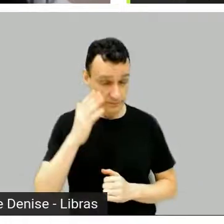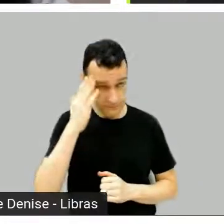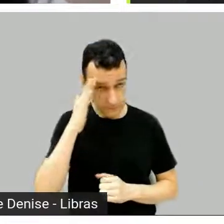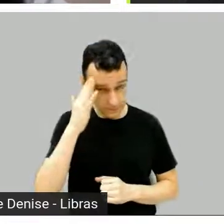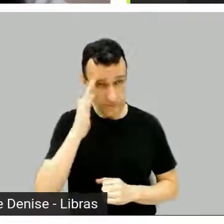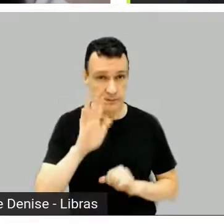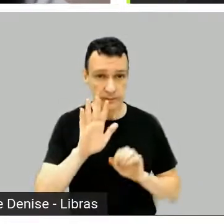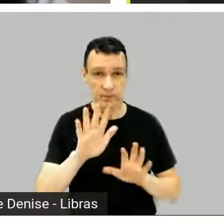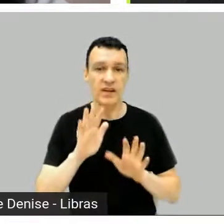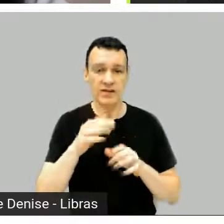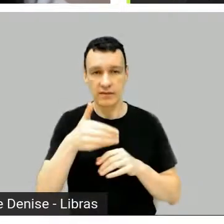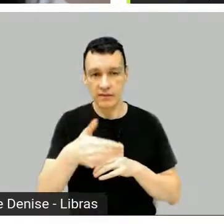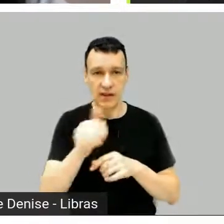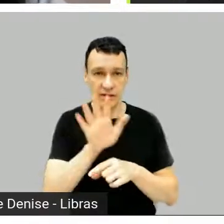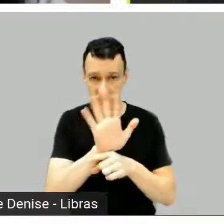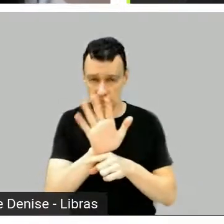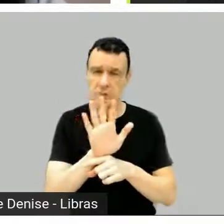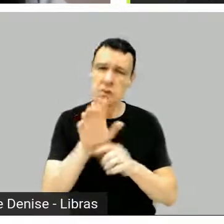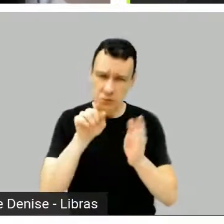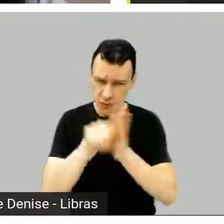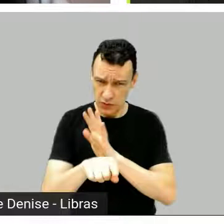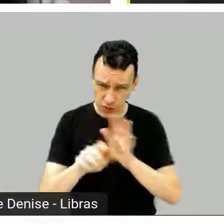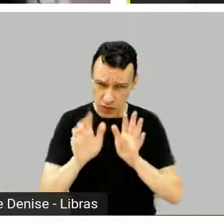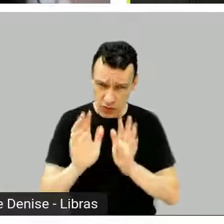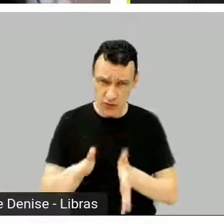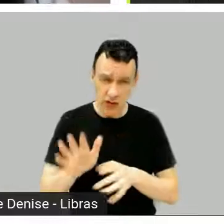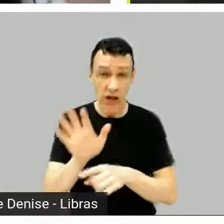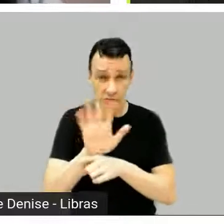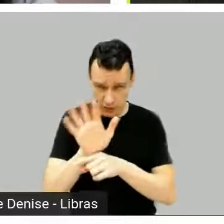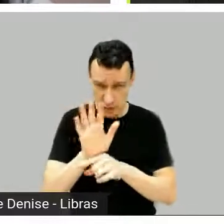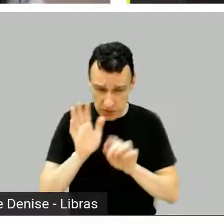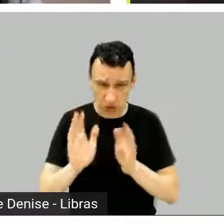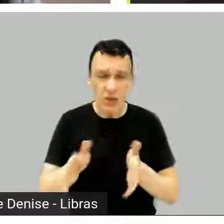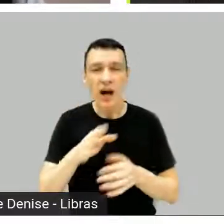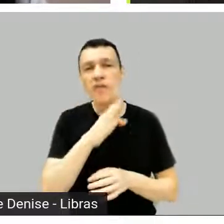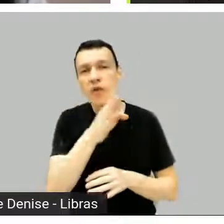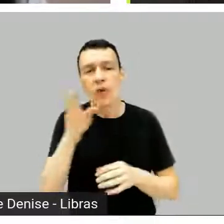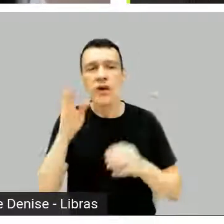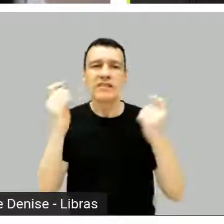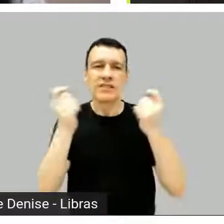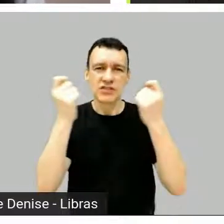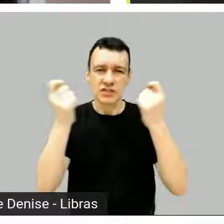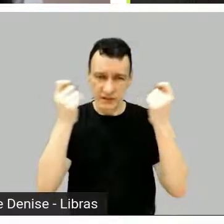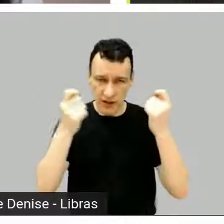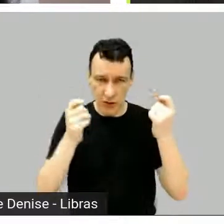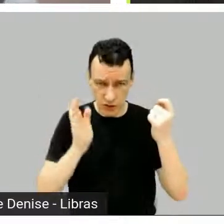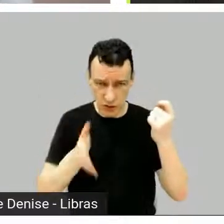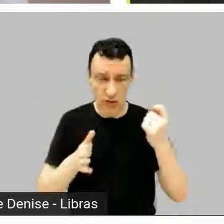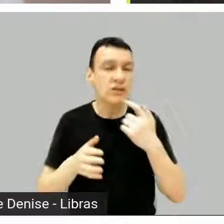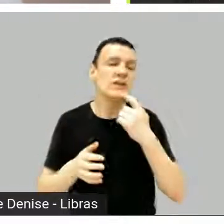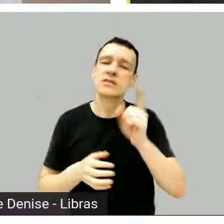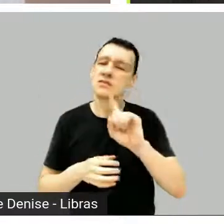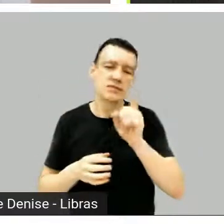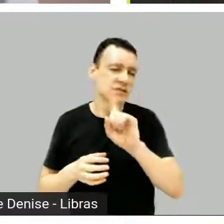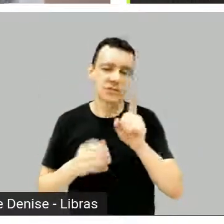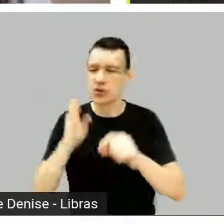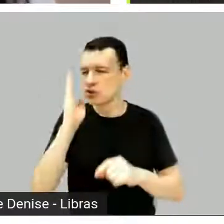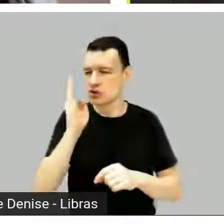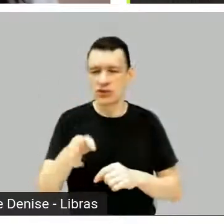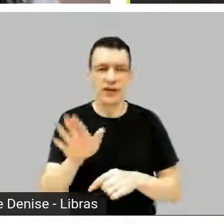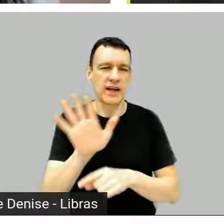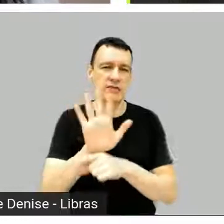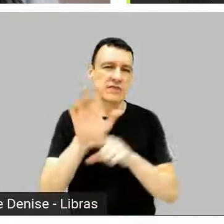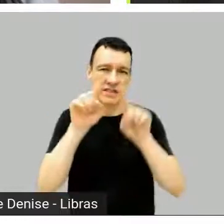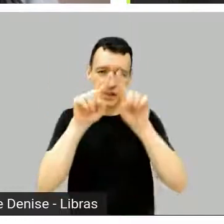O filme chegou a percorrer festivais já? Não, não. Ele vai direto para o cinema. Vai direto para cinema. Vai direto para Legal,